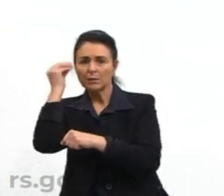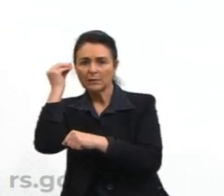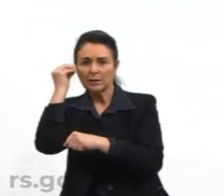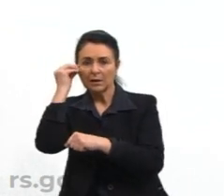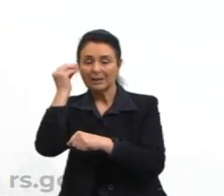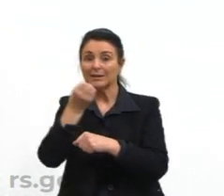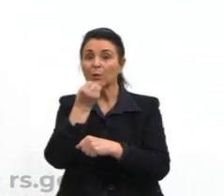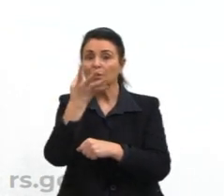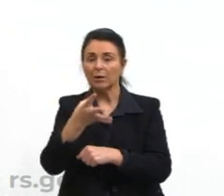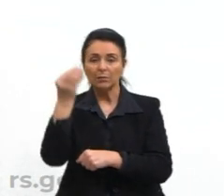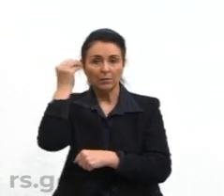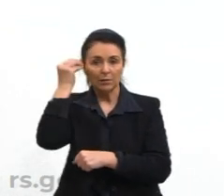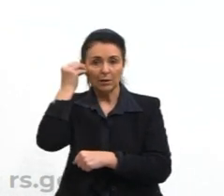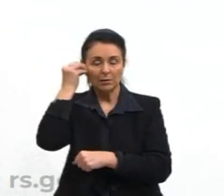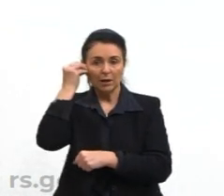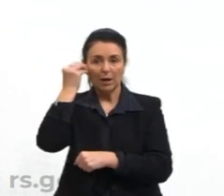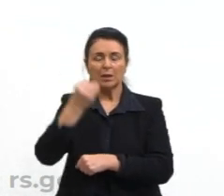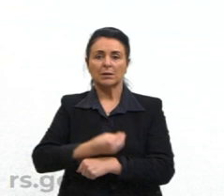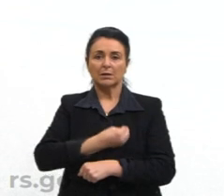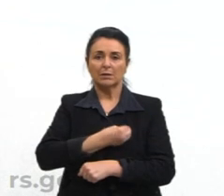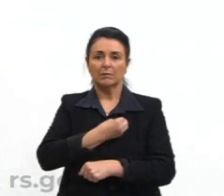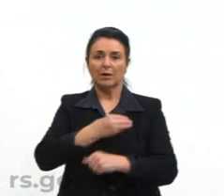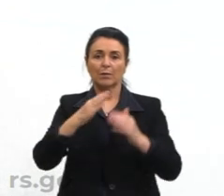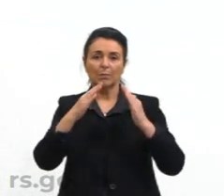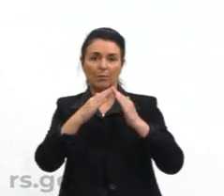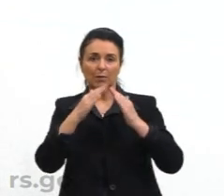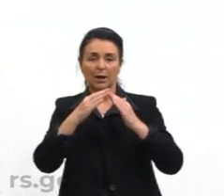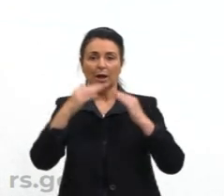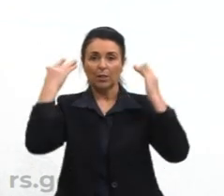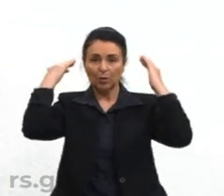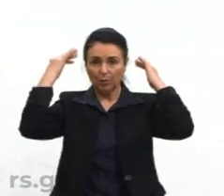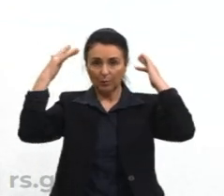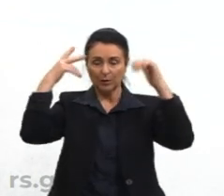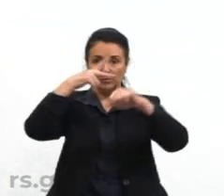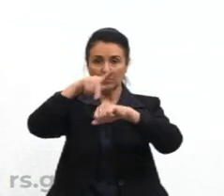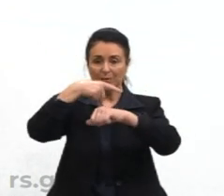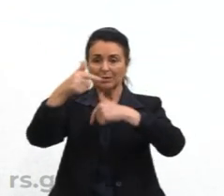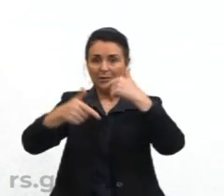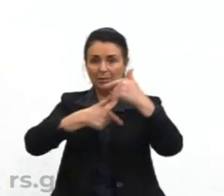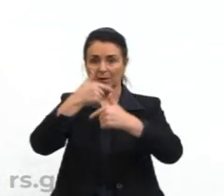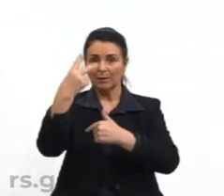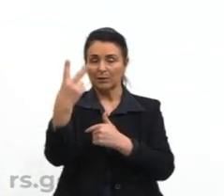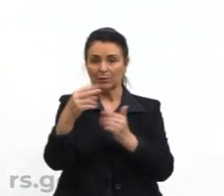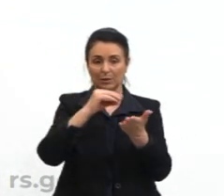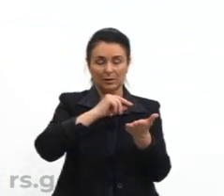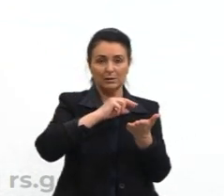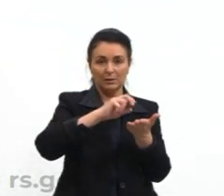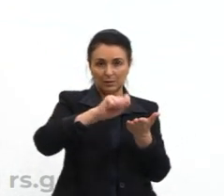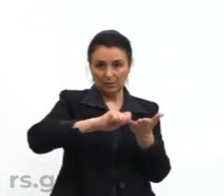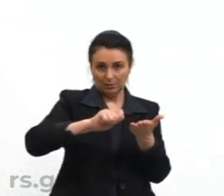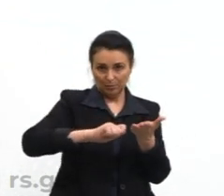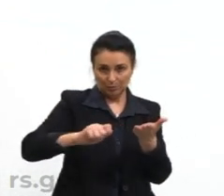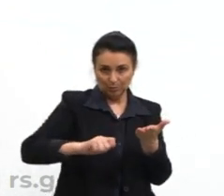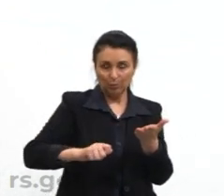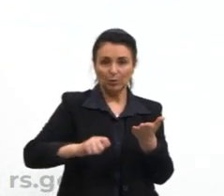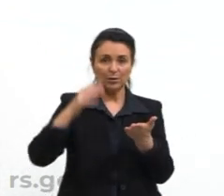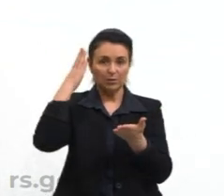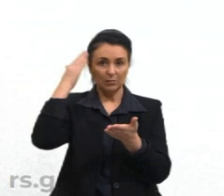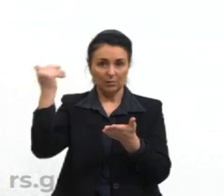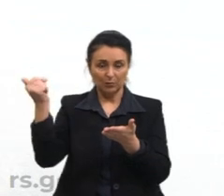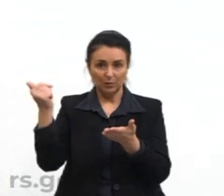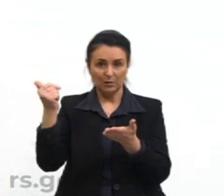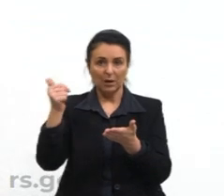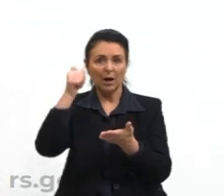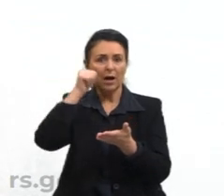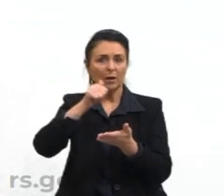viveu no méxico ao trabalhar voluntariamente para dois escritores espanhóis com base na relação com os escritores ela reflete